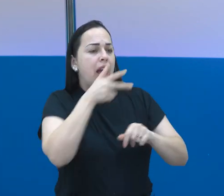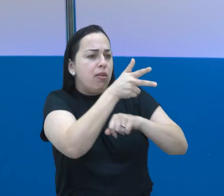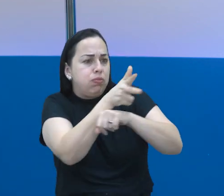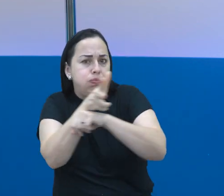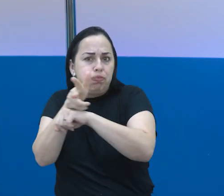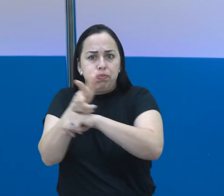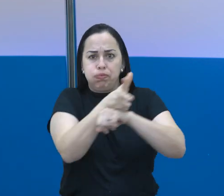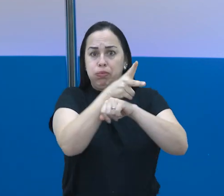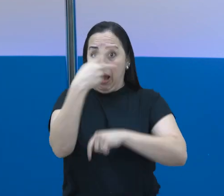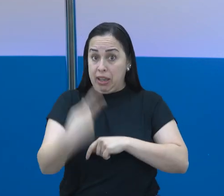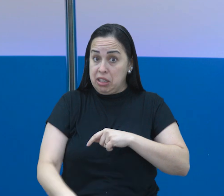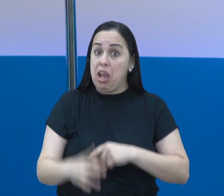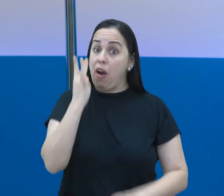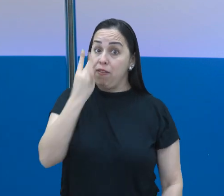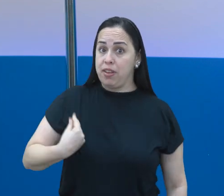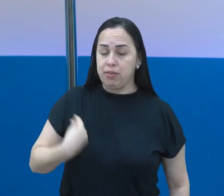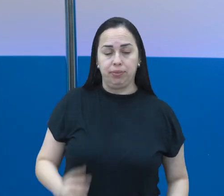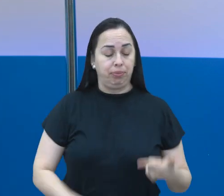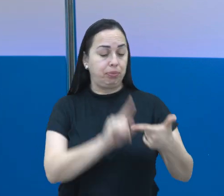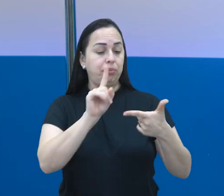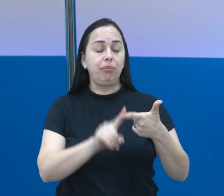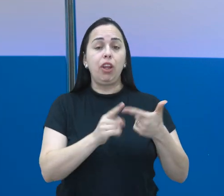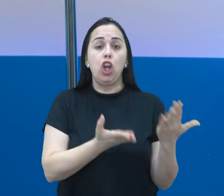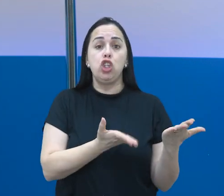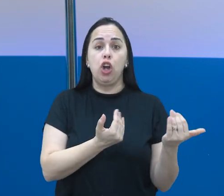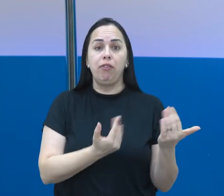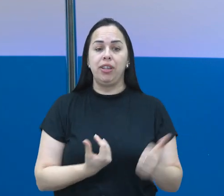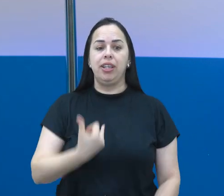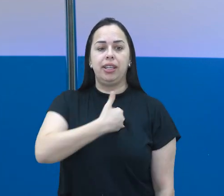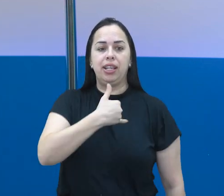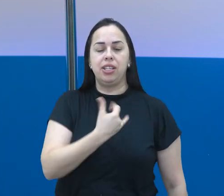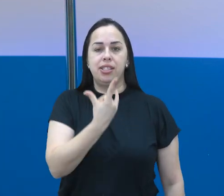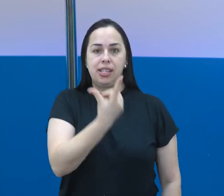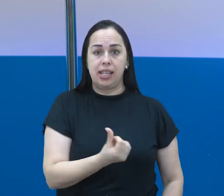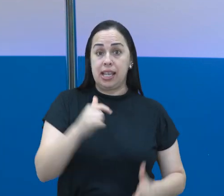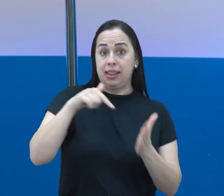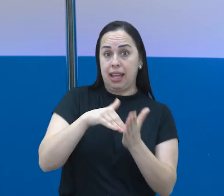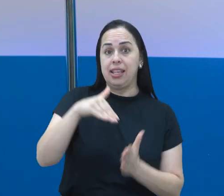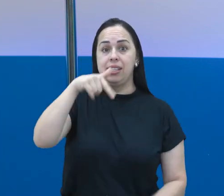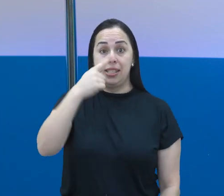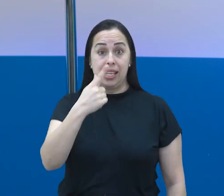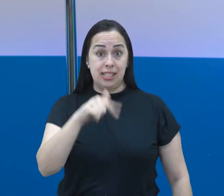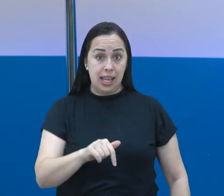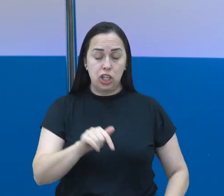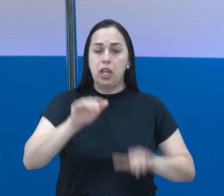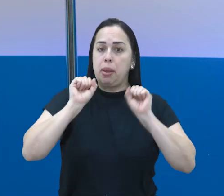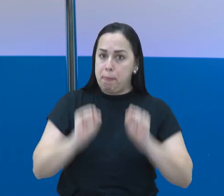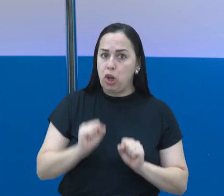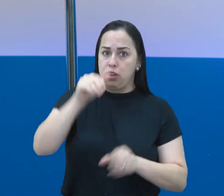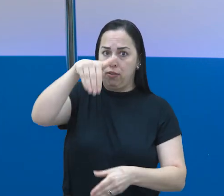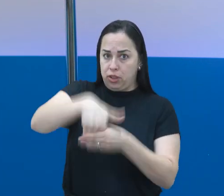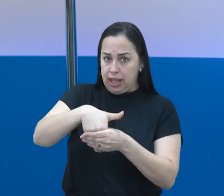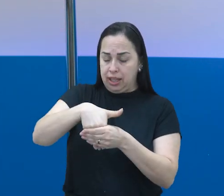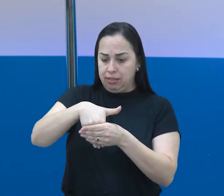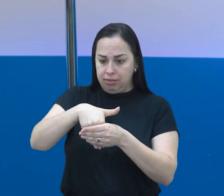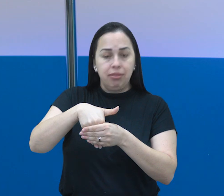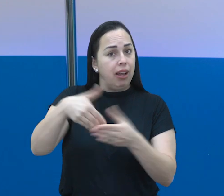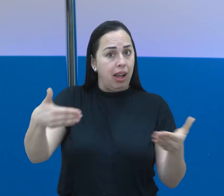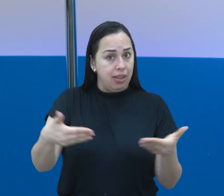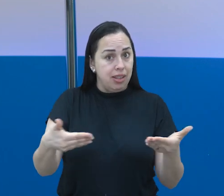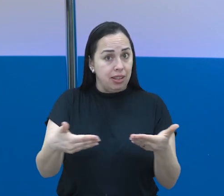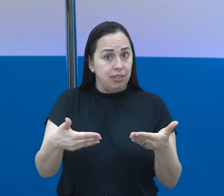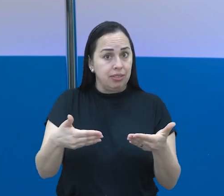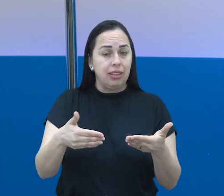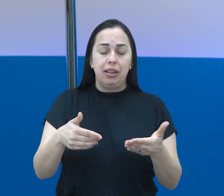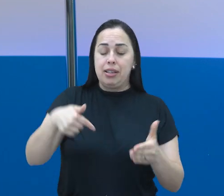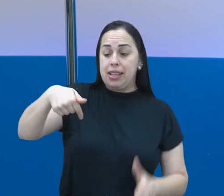câmeras de monitoramento da cidade. Número de jovens de 16 e 17 anos aptos a votar nas eleições desse